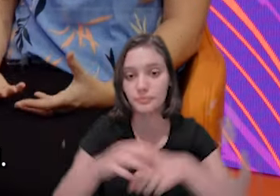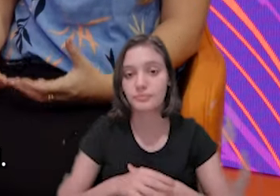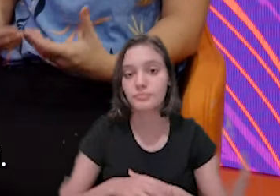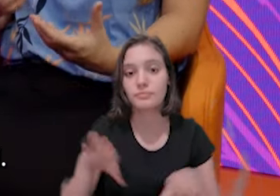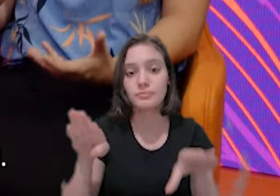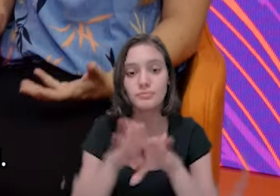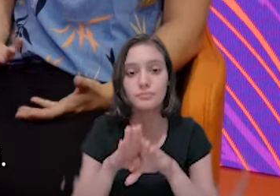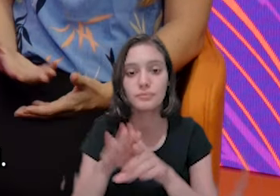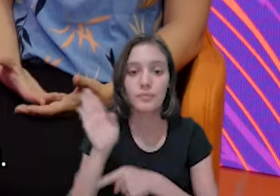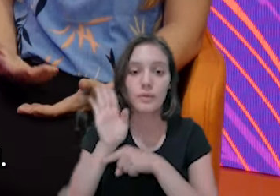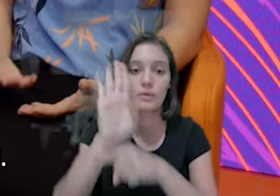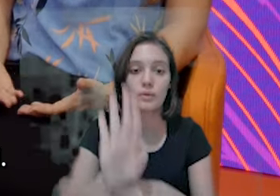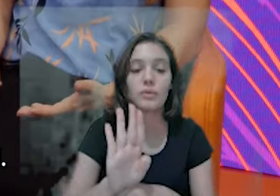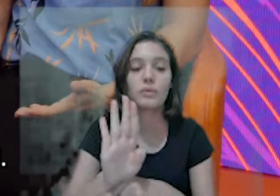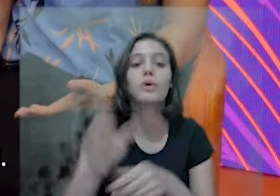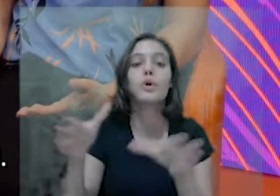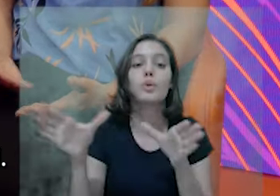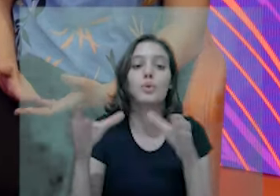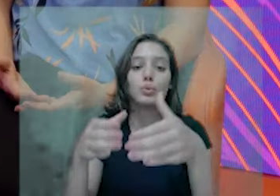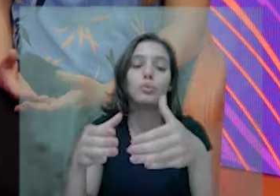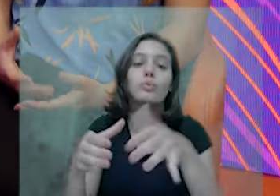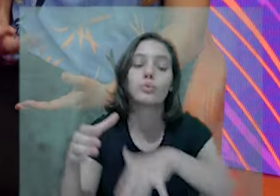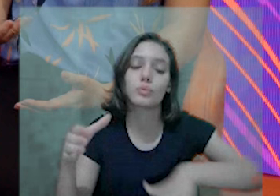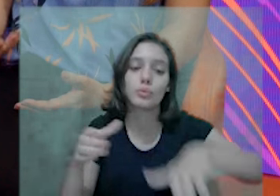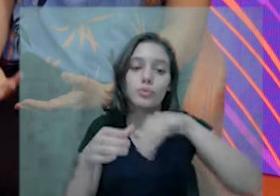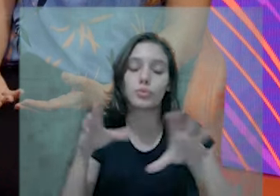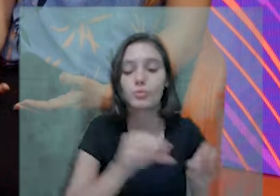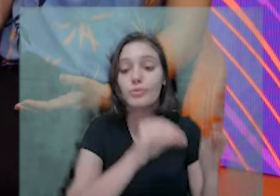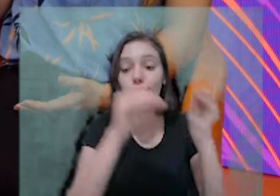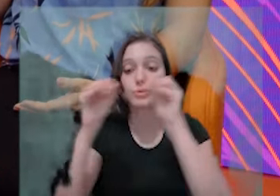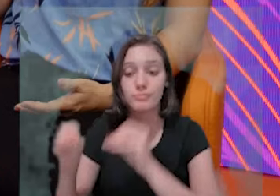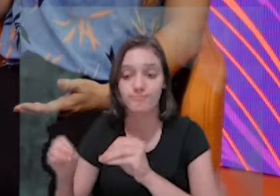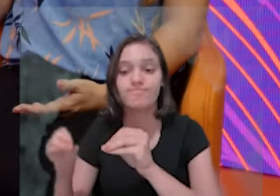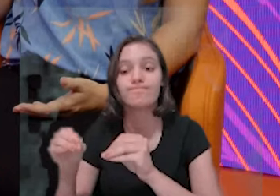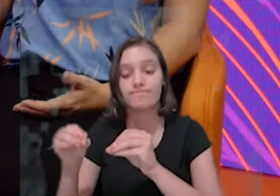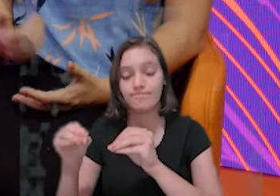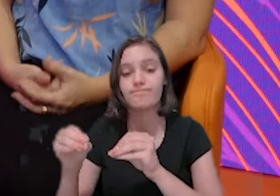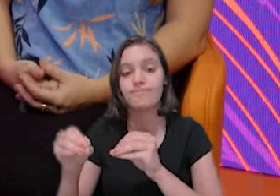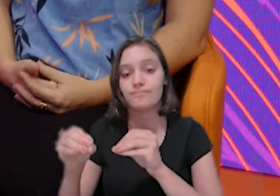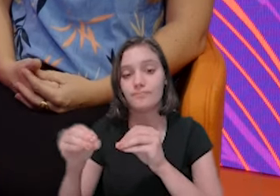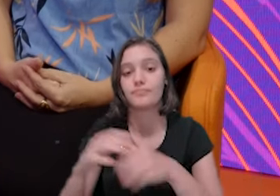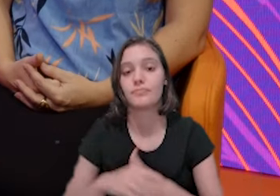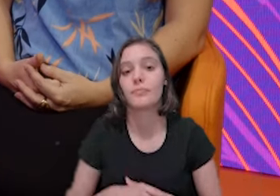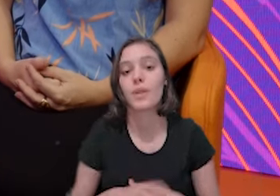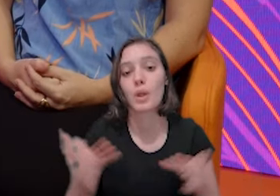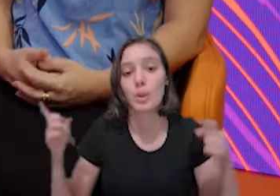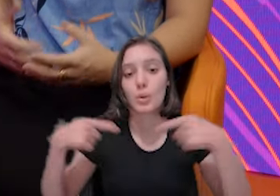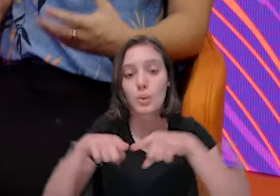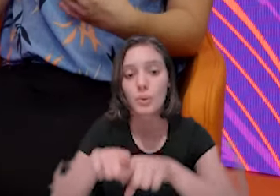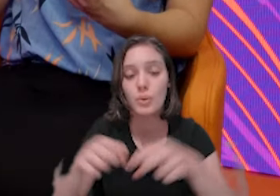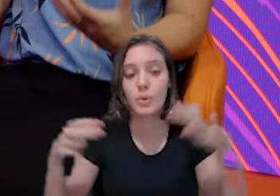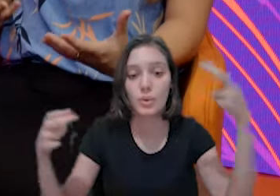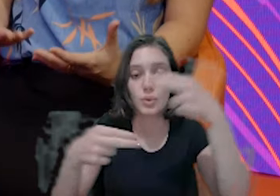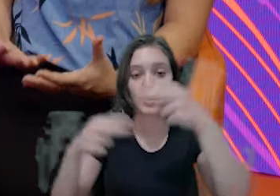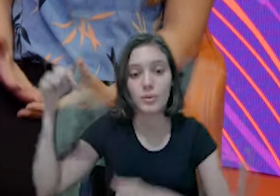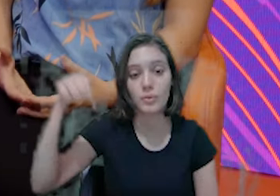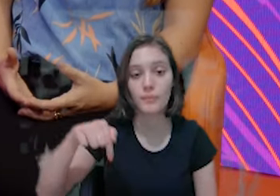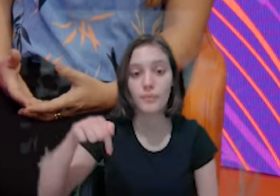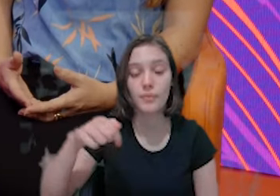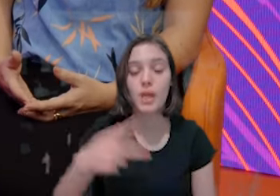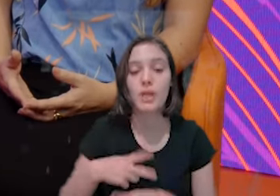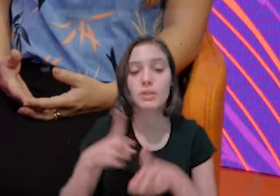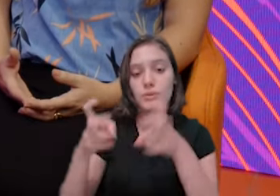de imigrantes, dentro do nosso parceiro Sebrae aqui. E a gente percebe, como a Janete falou, né? Esse meu grupo de